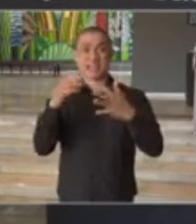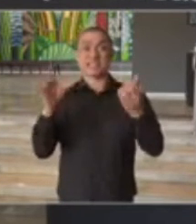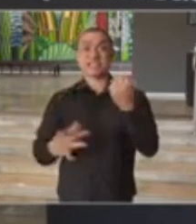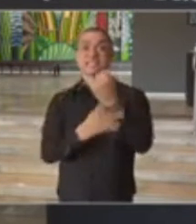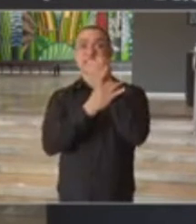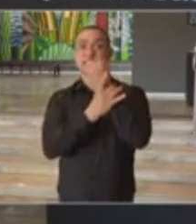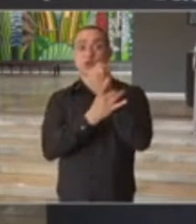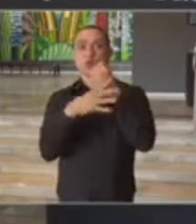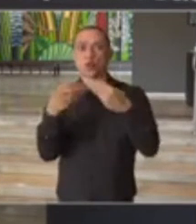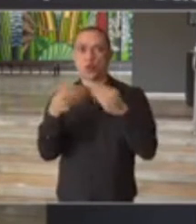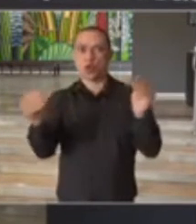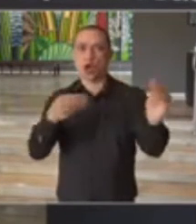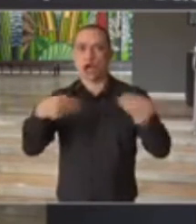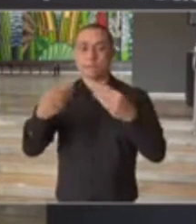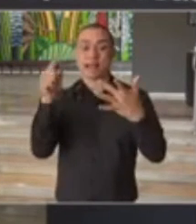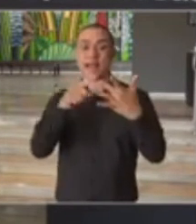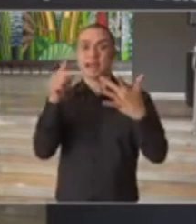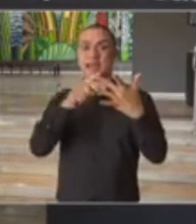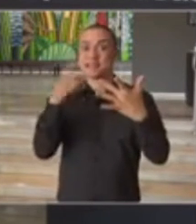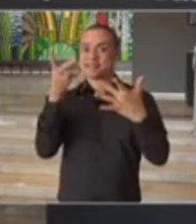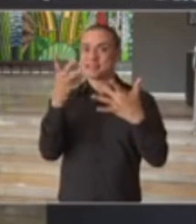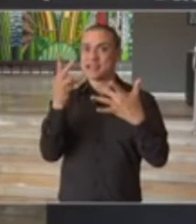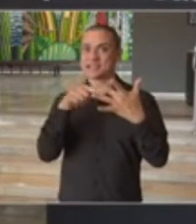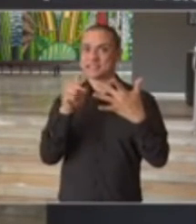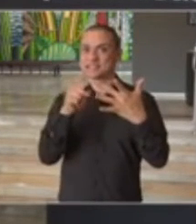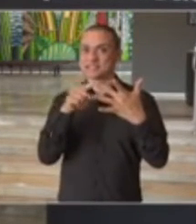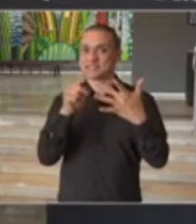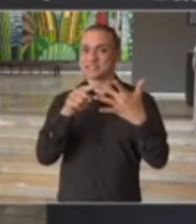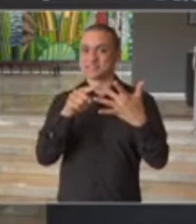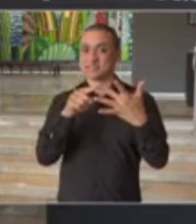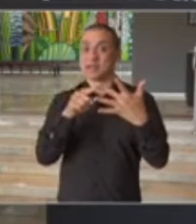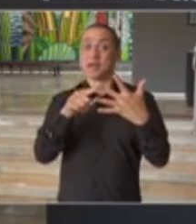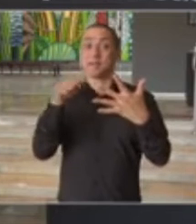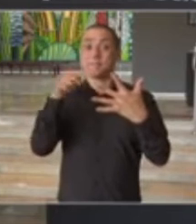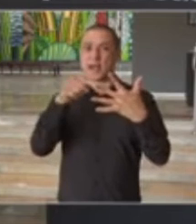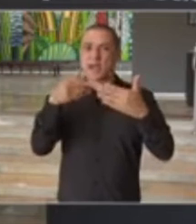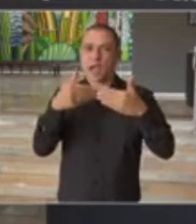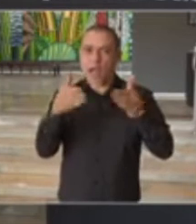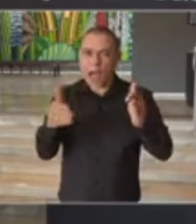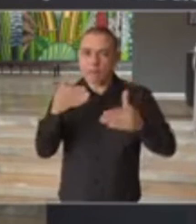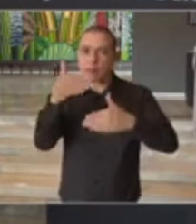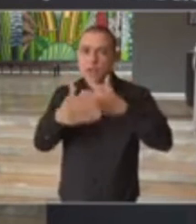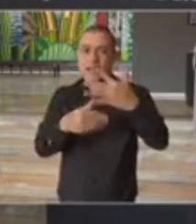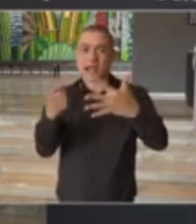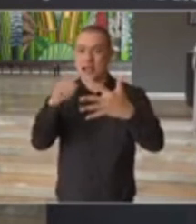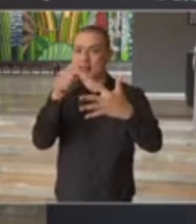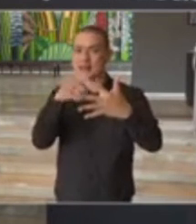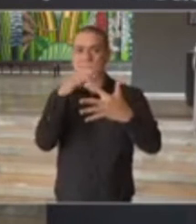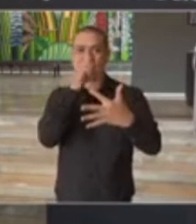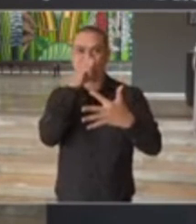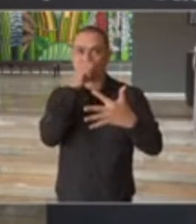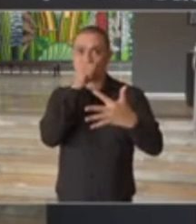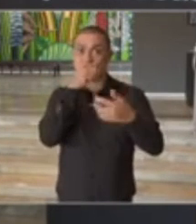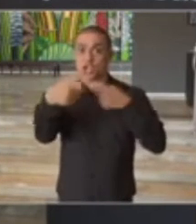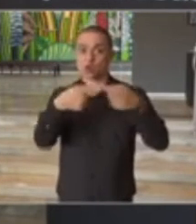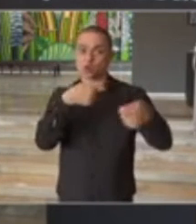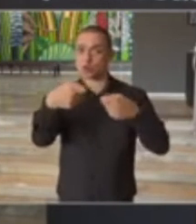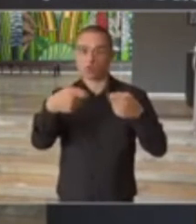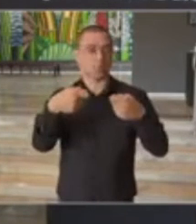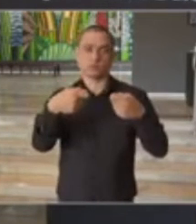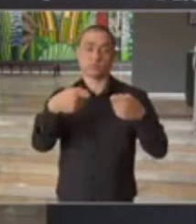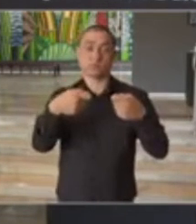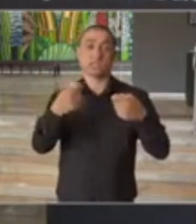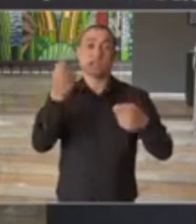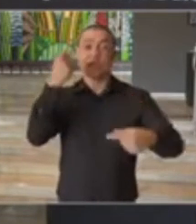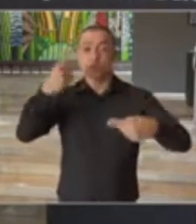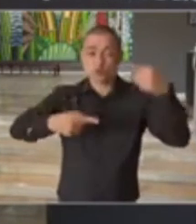a fase 3. Para a gente iniciar essa retomada gradual na fase laranja que é a de controle, houve